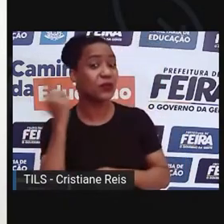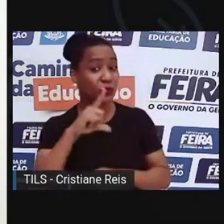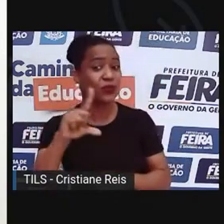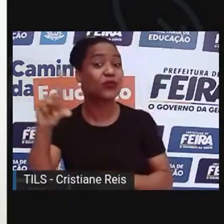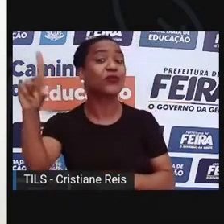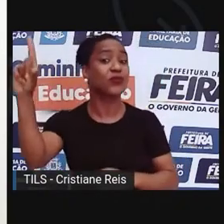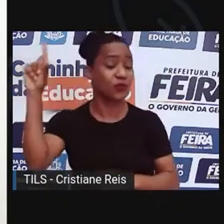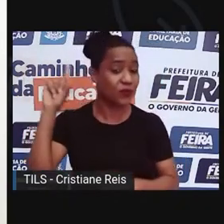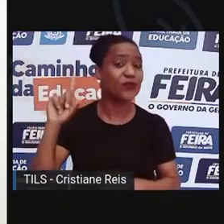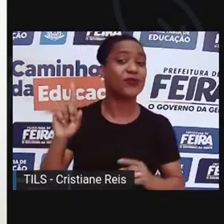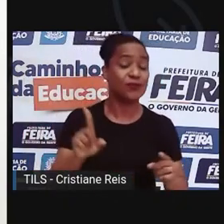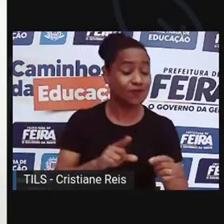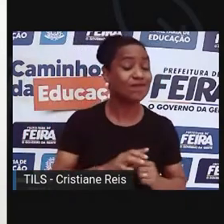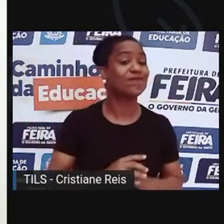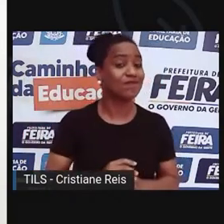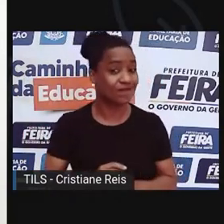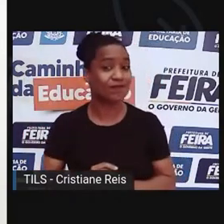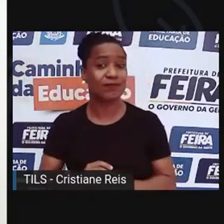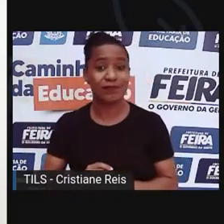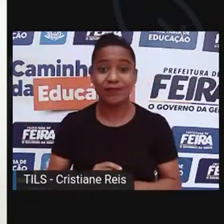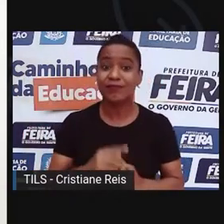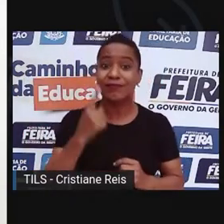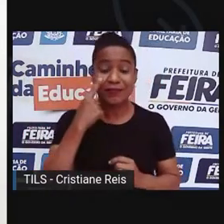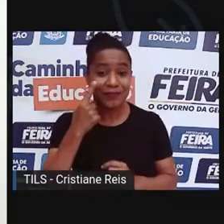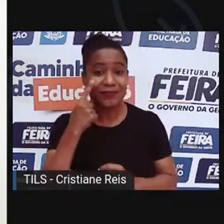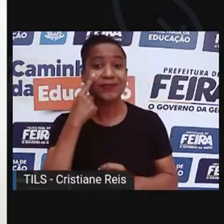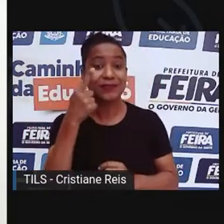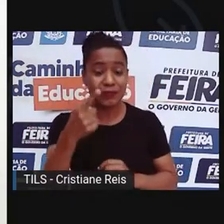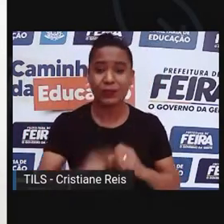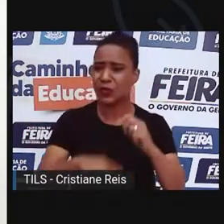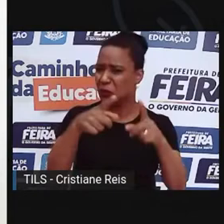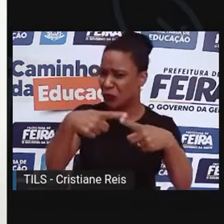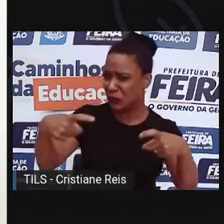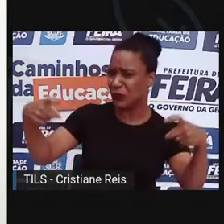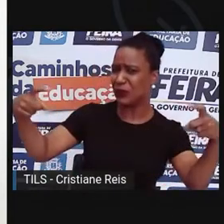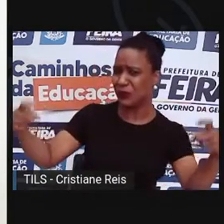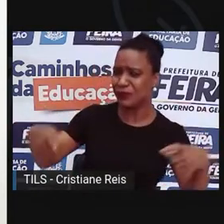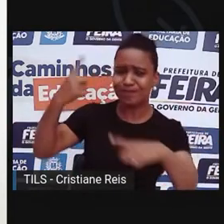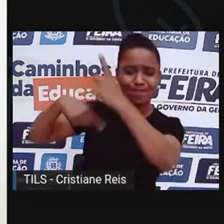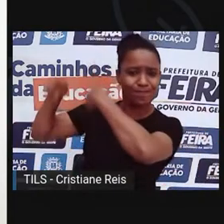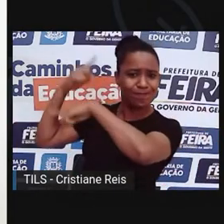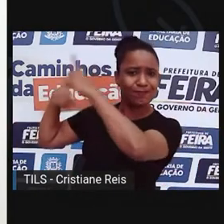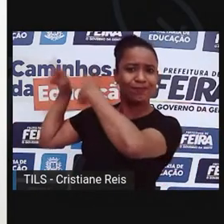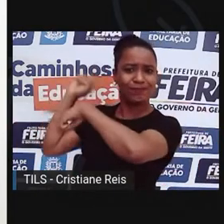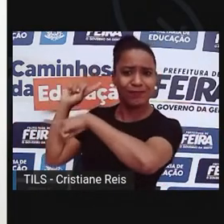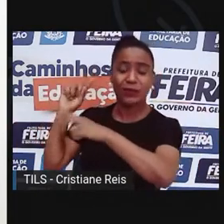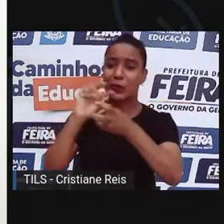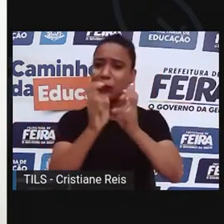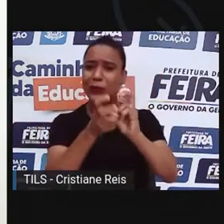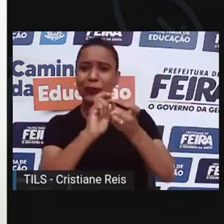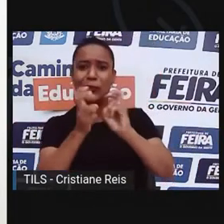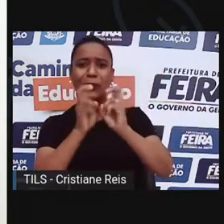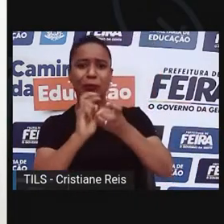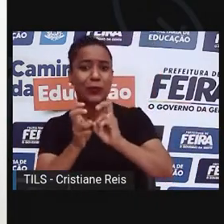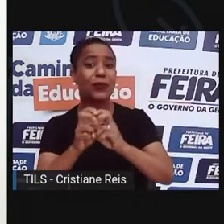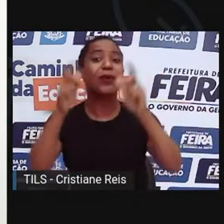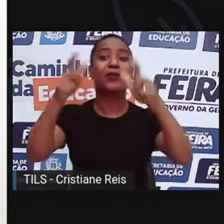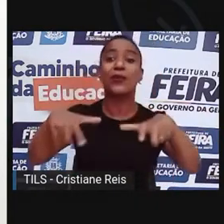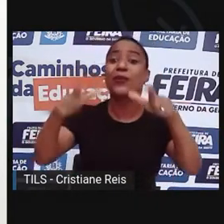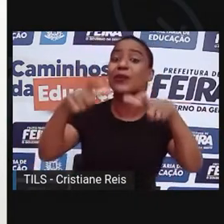Paraná, história da capoeira Paraná,